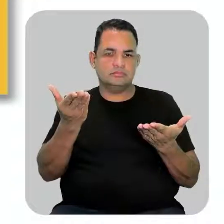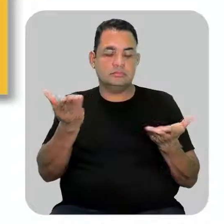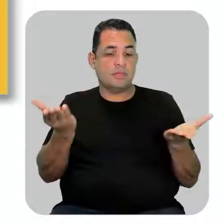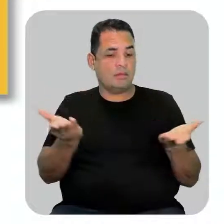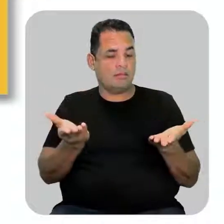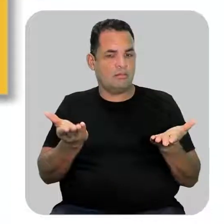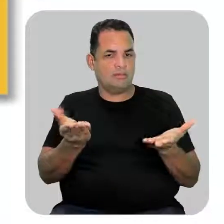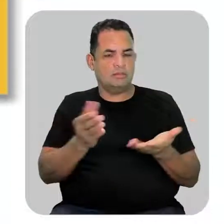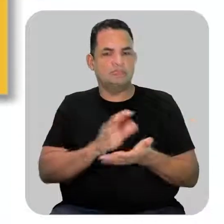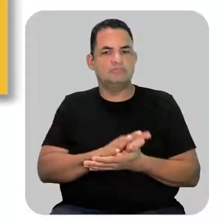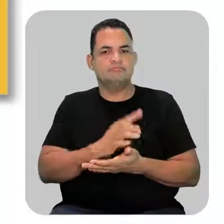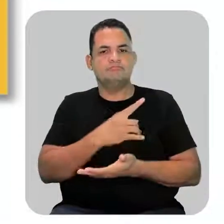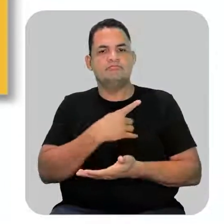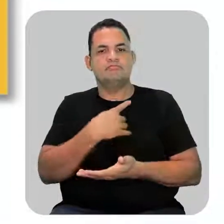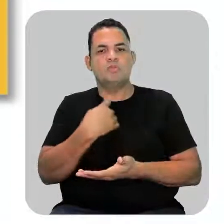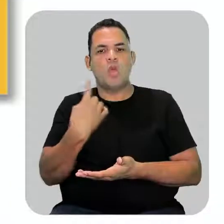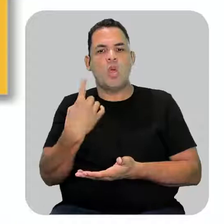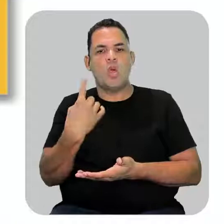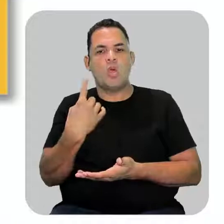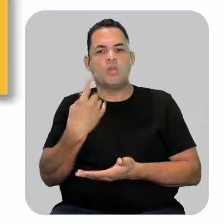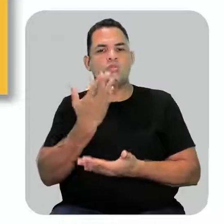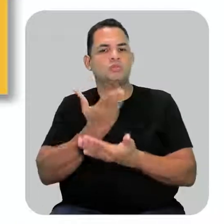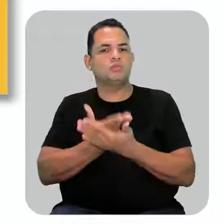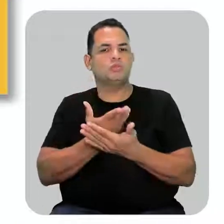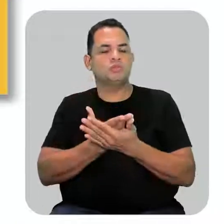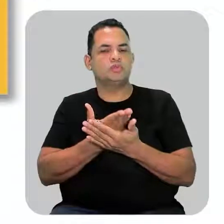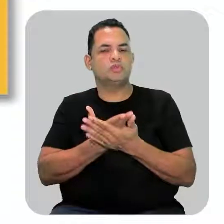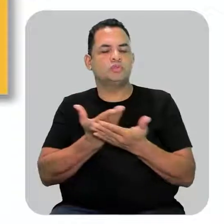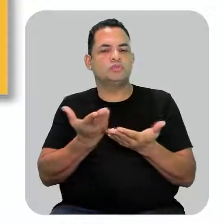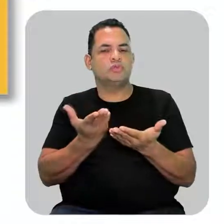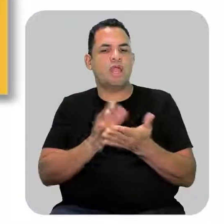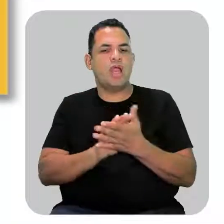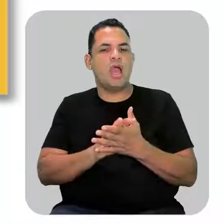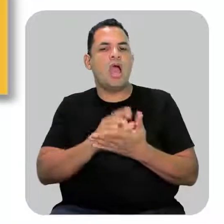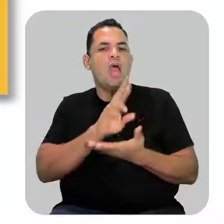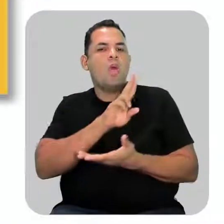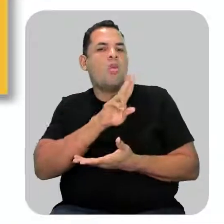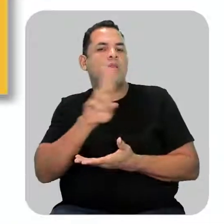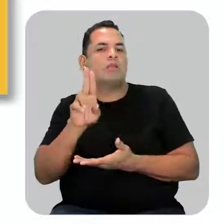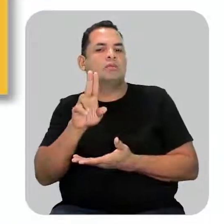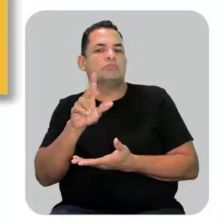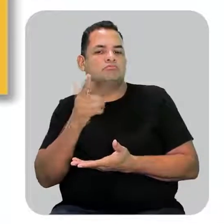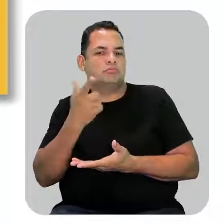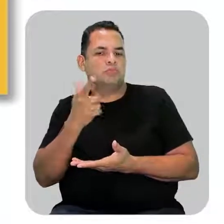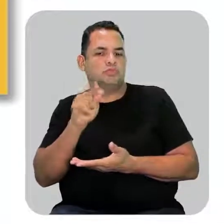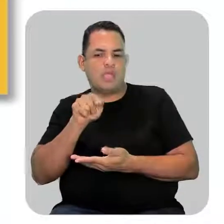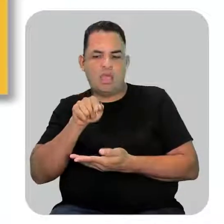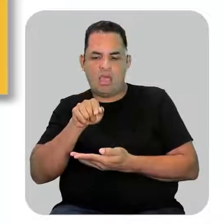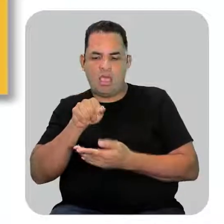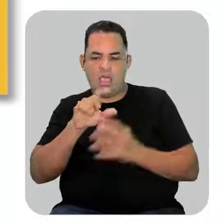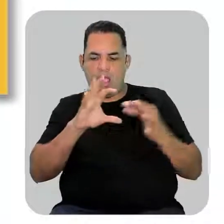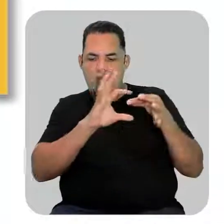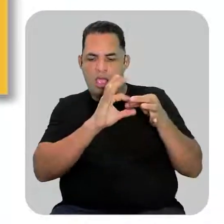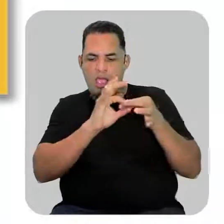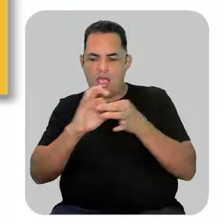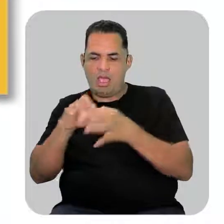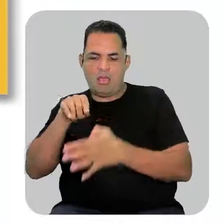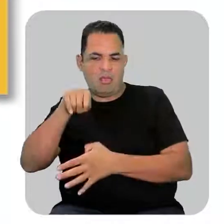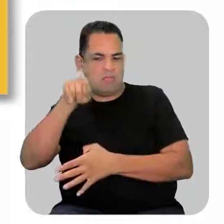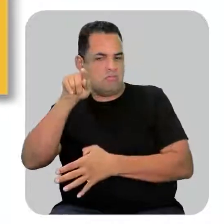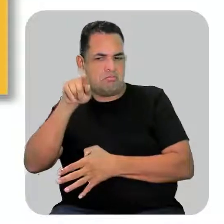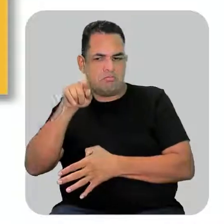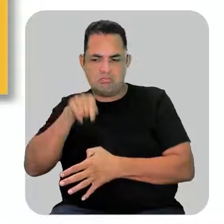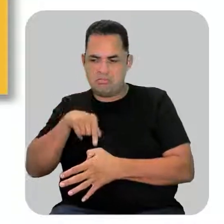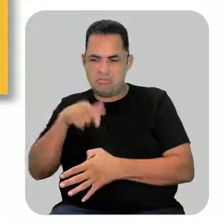então nós vimos as nomenclaturas de cadeias não ramificadas, ou seja, aquelas cadeias que apresentam somente